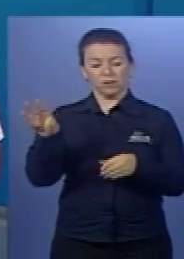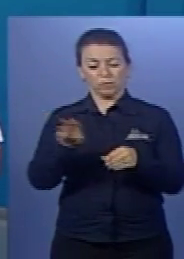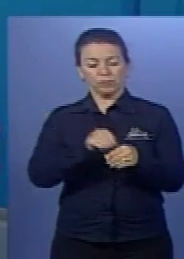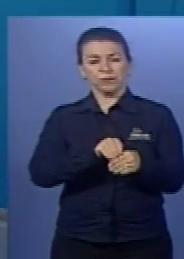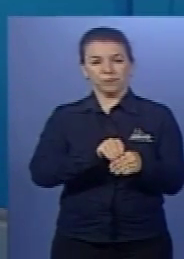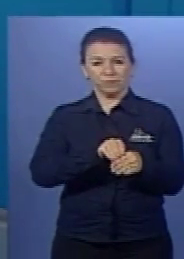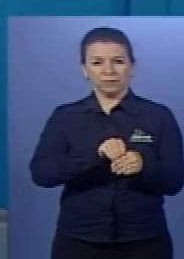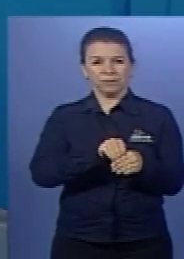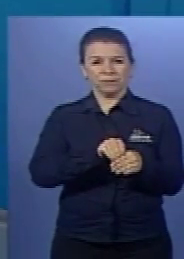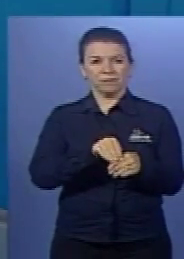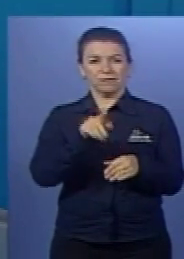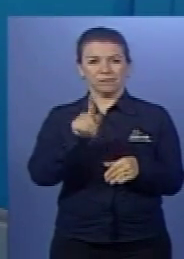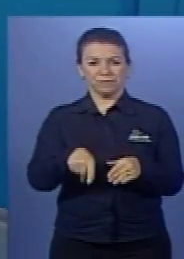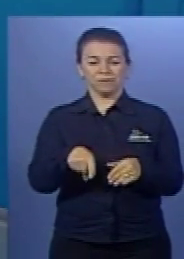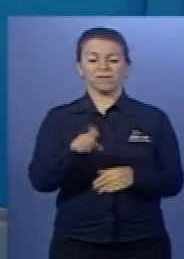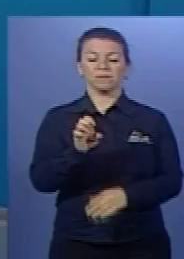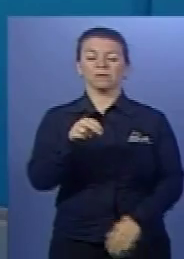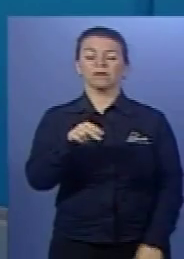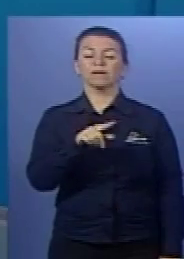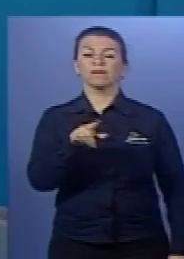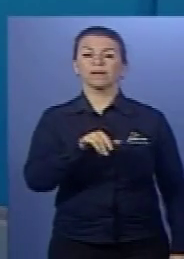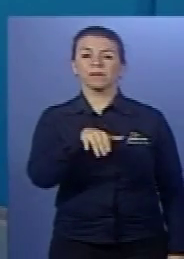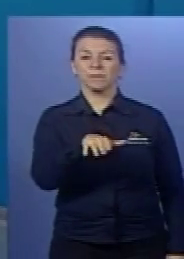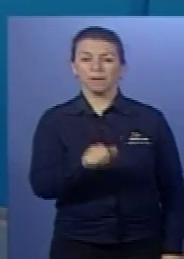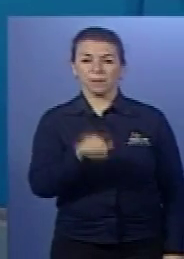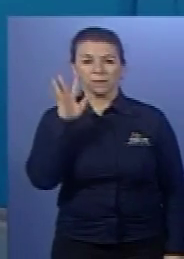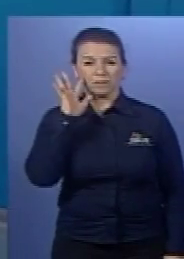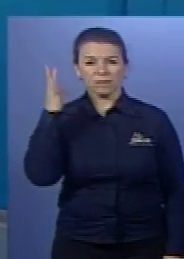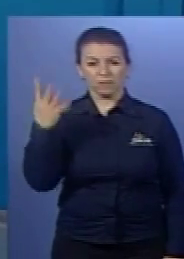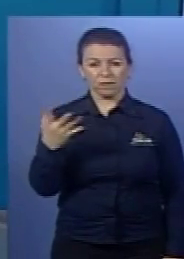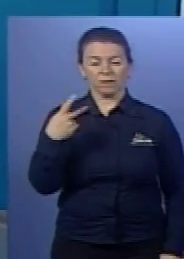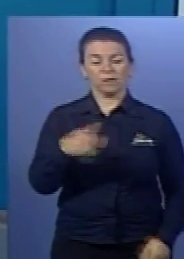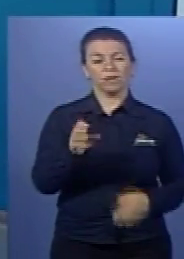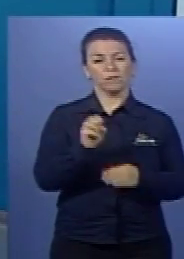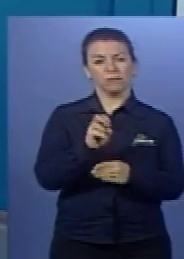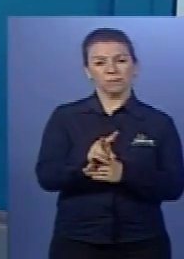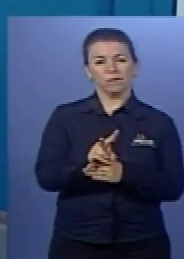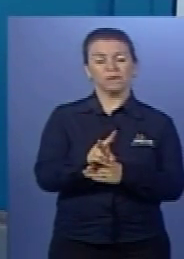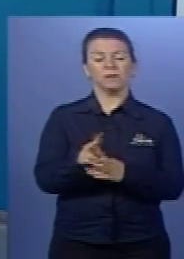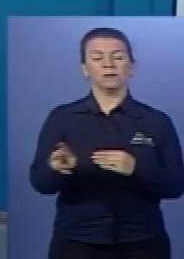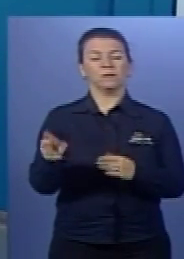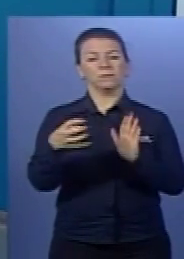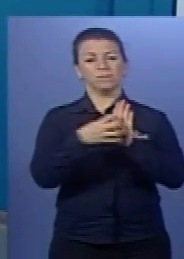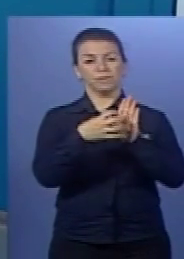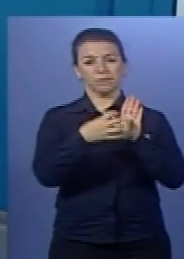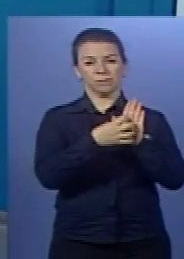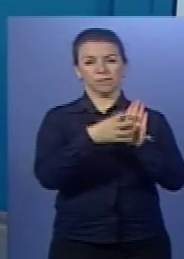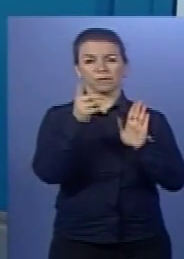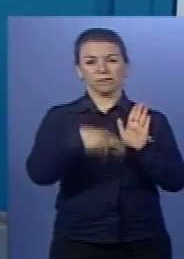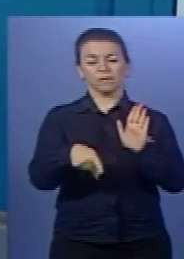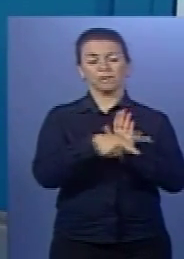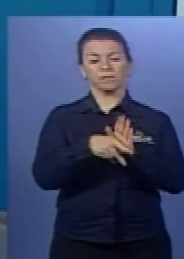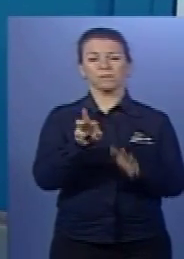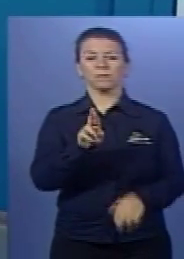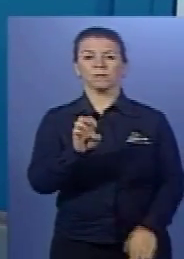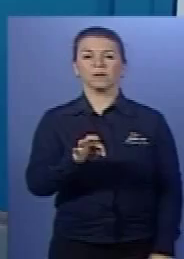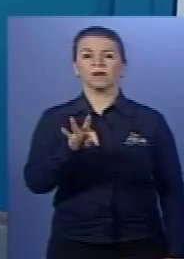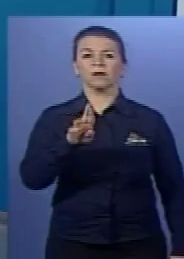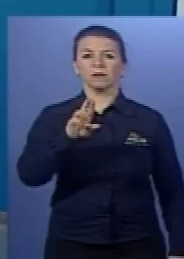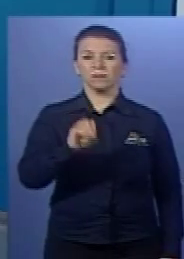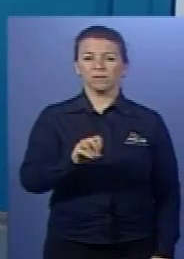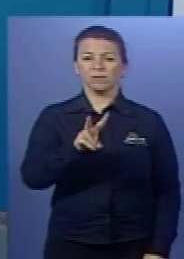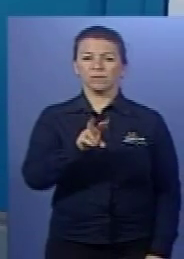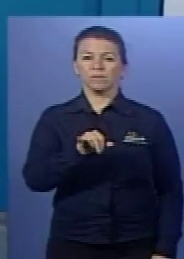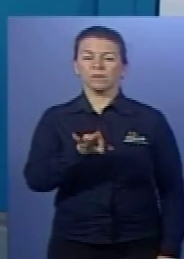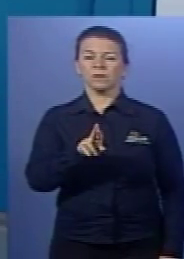reversa. É uma enzima que ocorre no vírus da AIDS, que é um vírus chamado de retrovírus. O é um retrovírus?